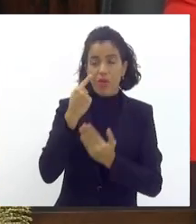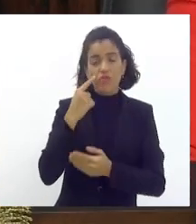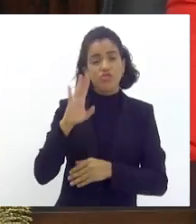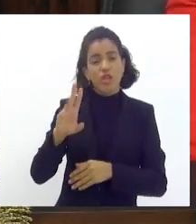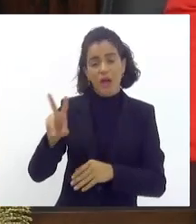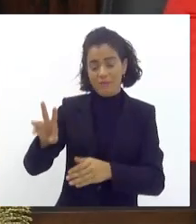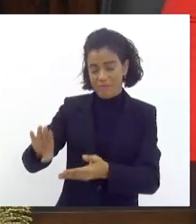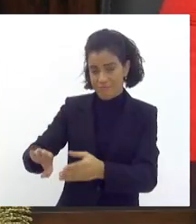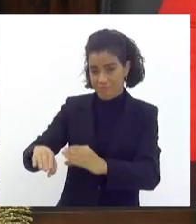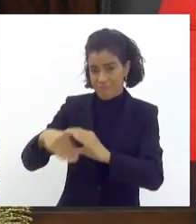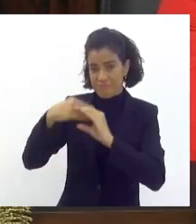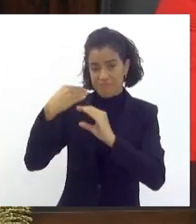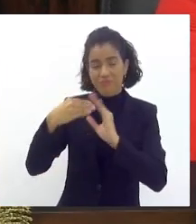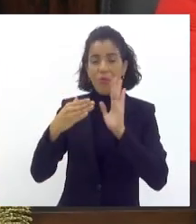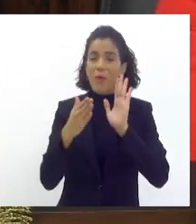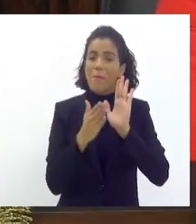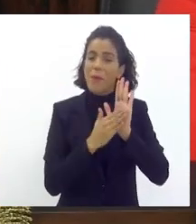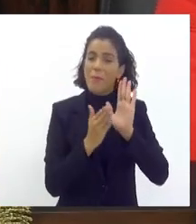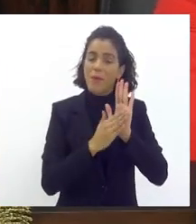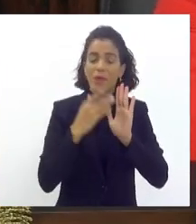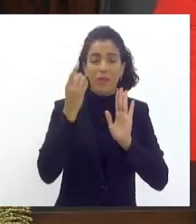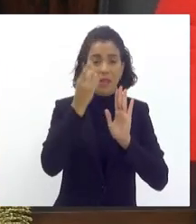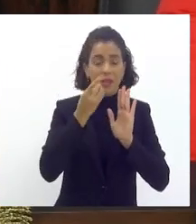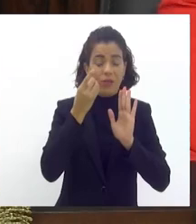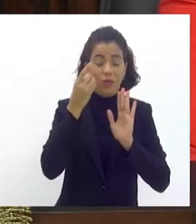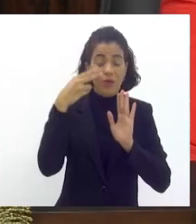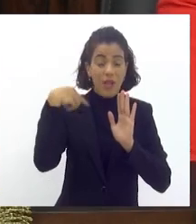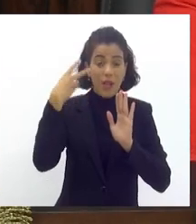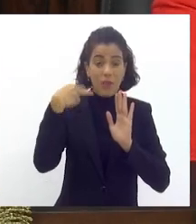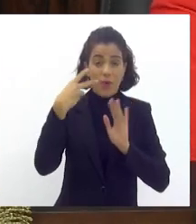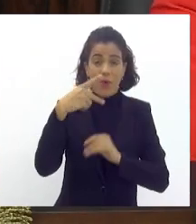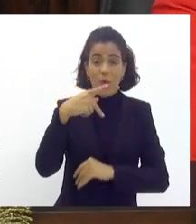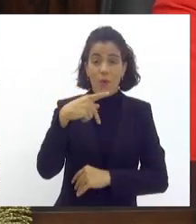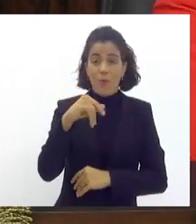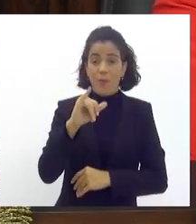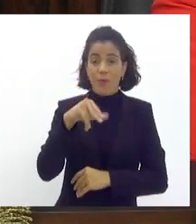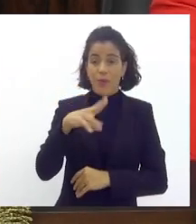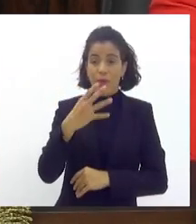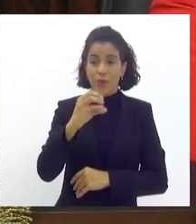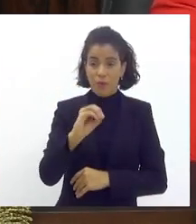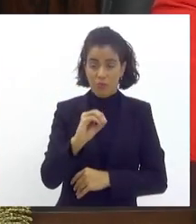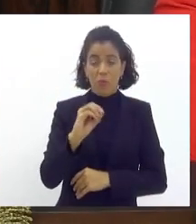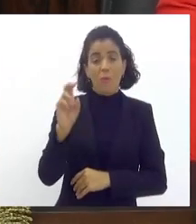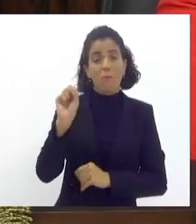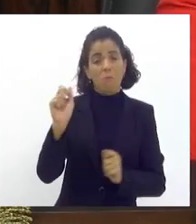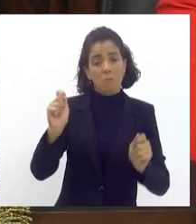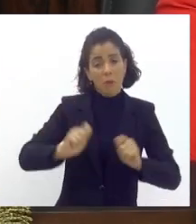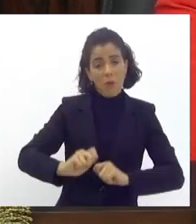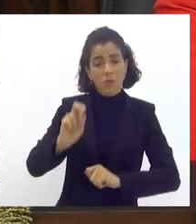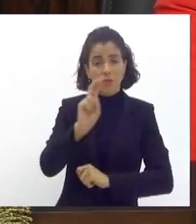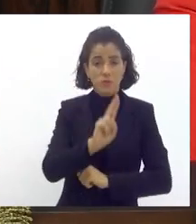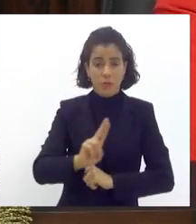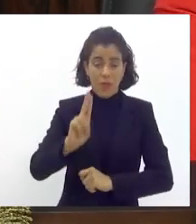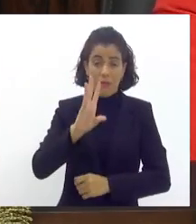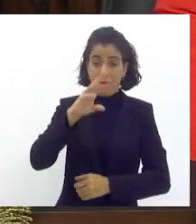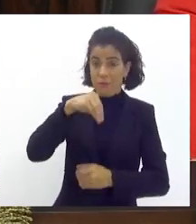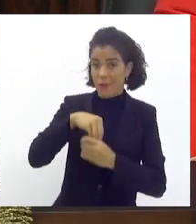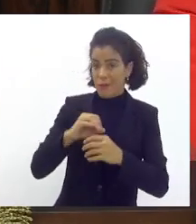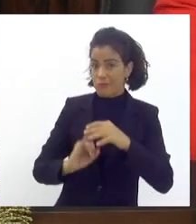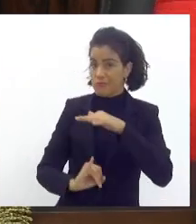de Niterói uma proposta para que as escolas possam utilizar esses recursos também dentro dos institutos